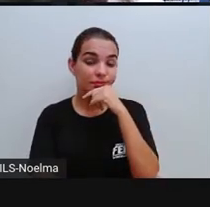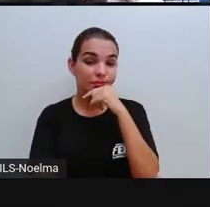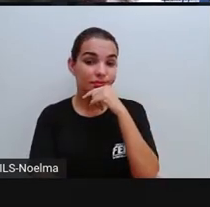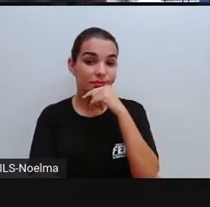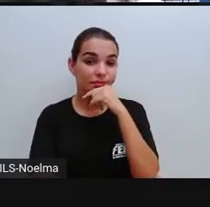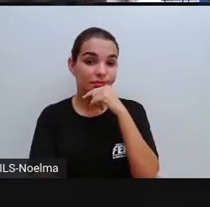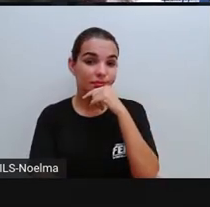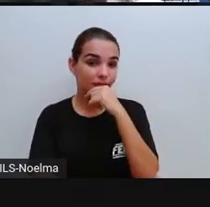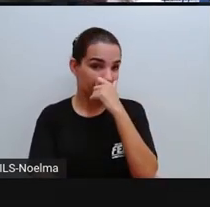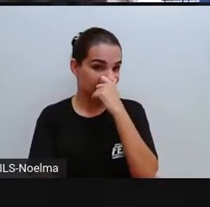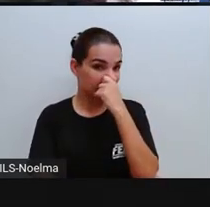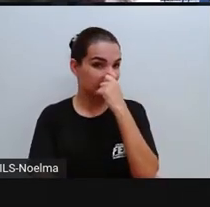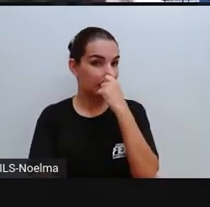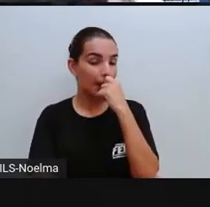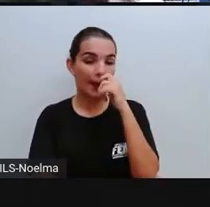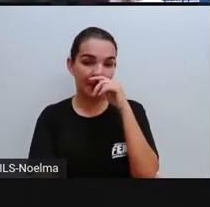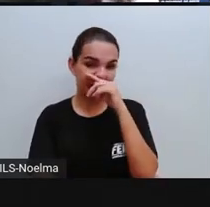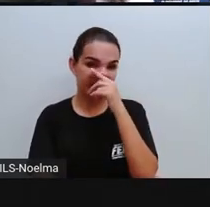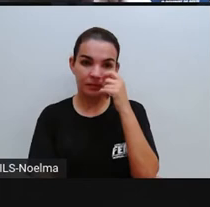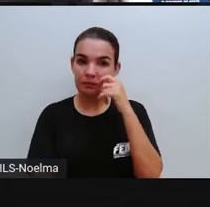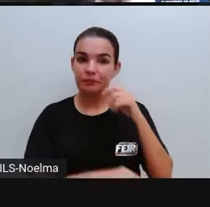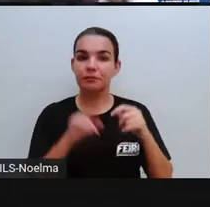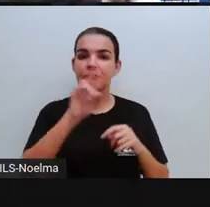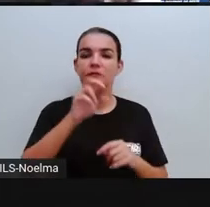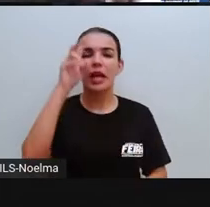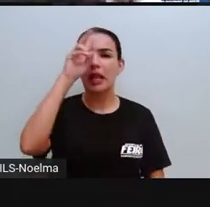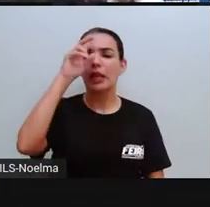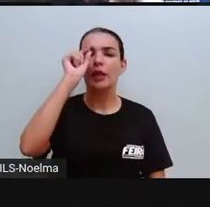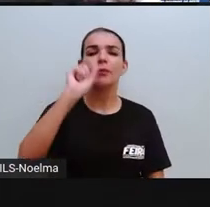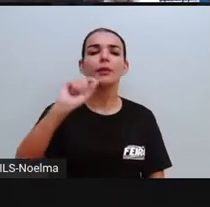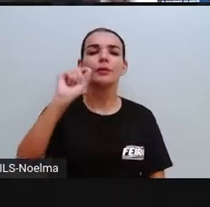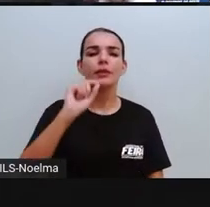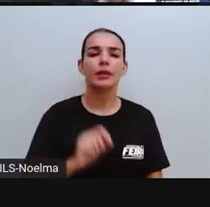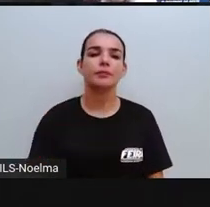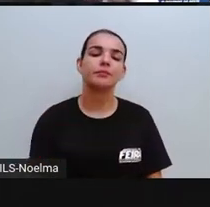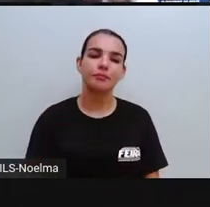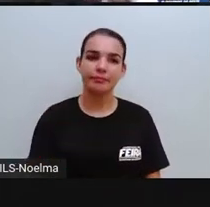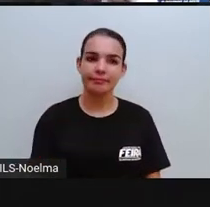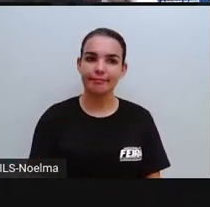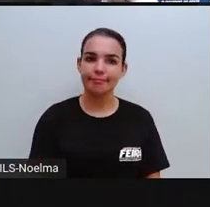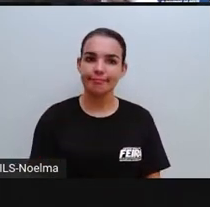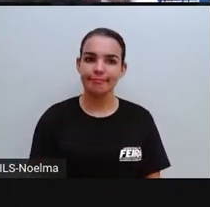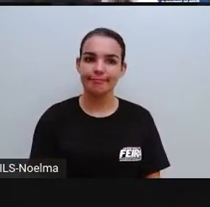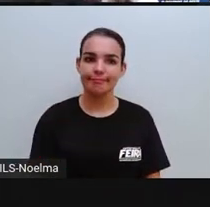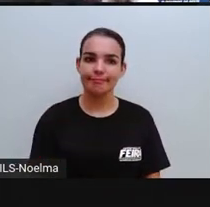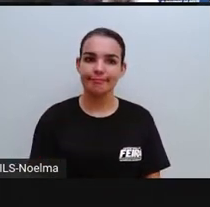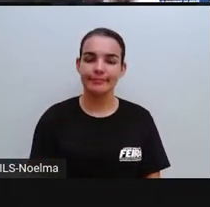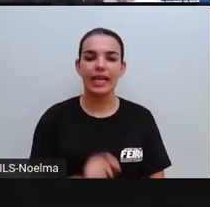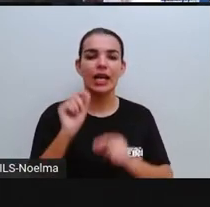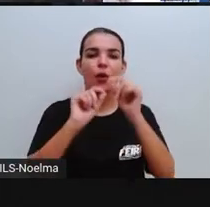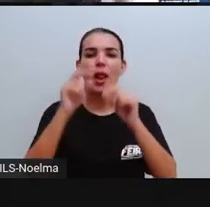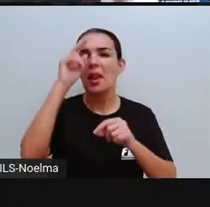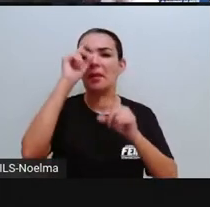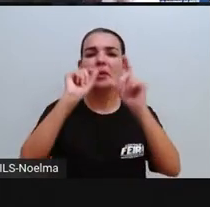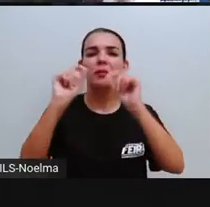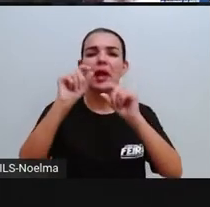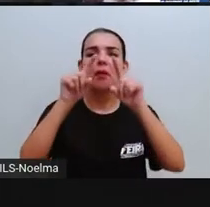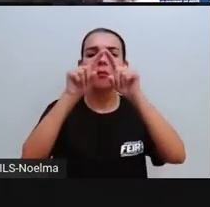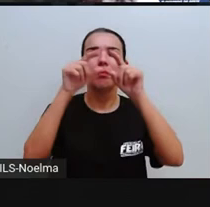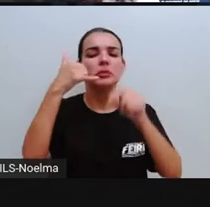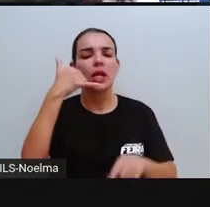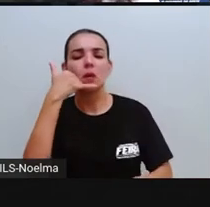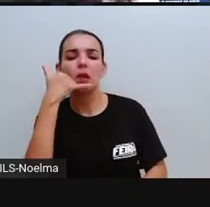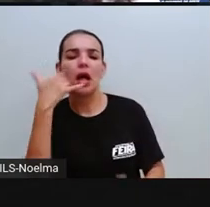esses objetos lembram? Vou dar aí, deixa eu ver, 10 segundos para o segundo ano